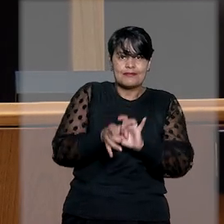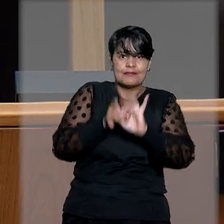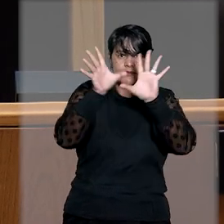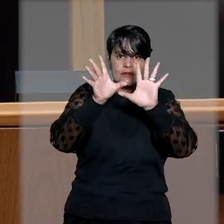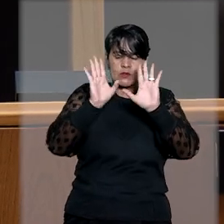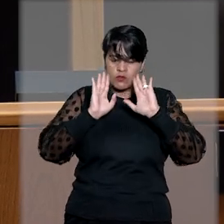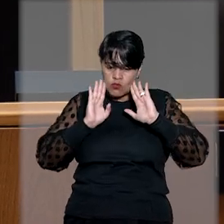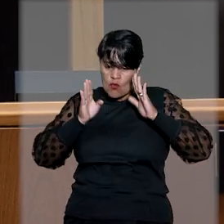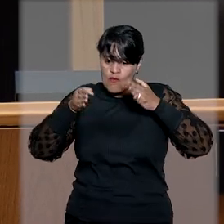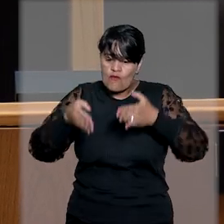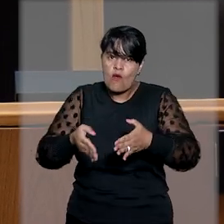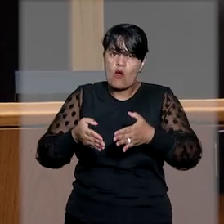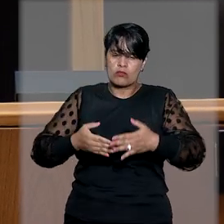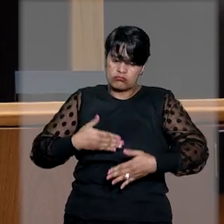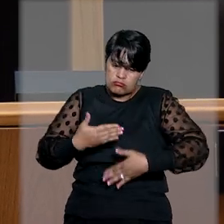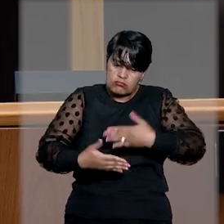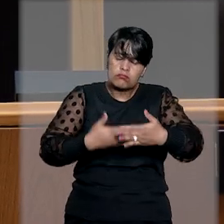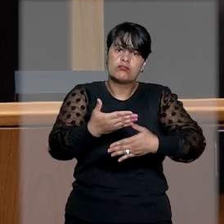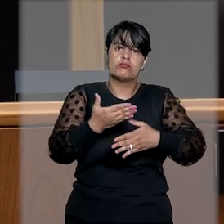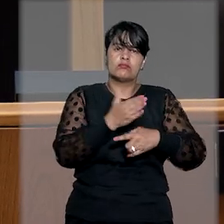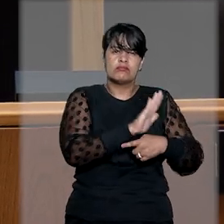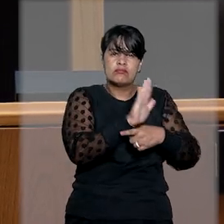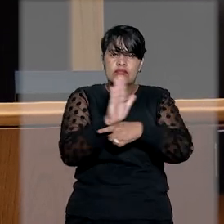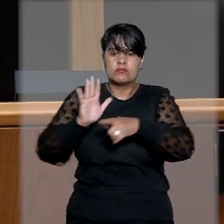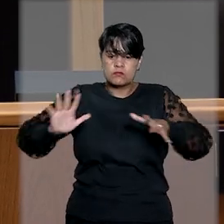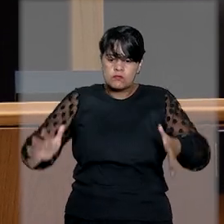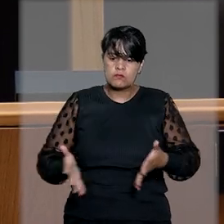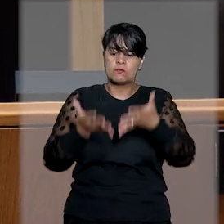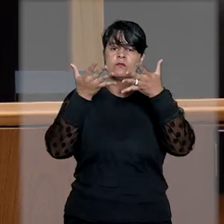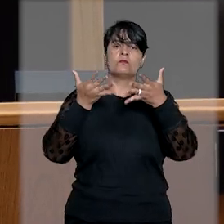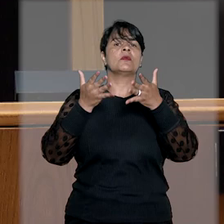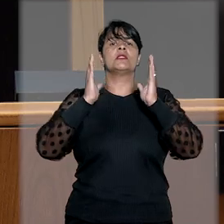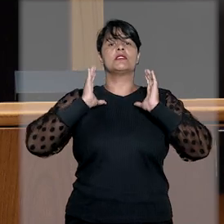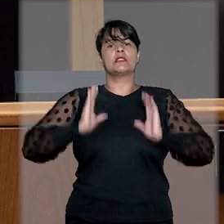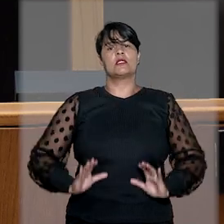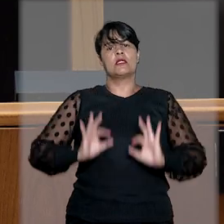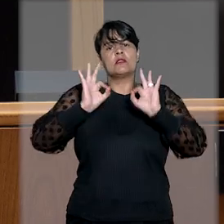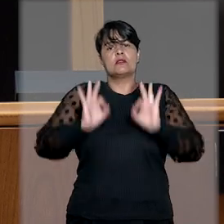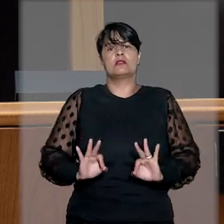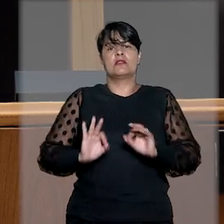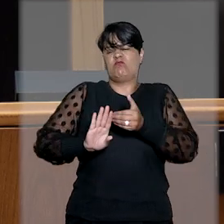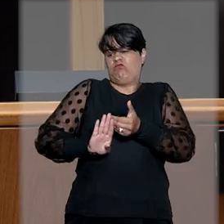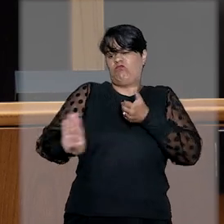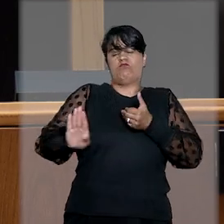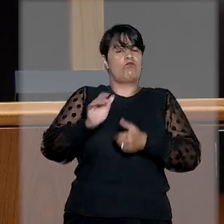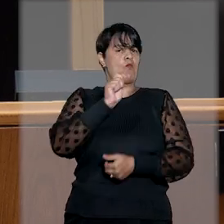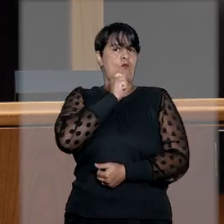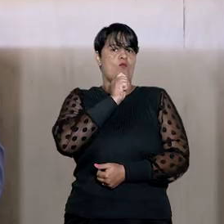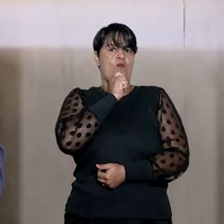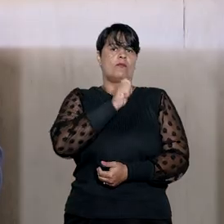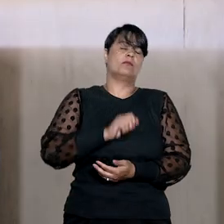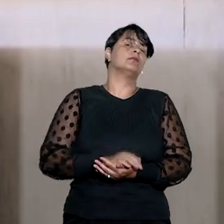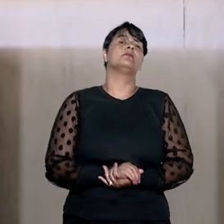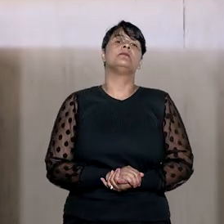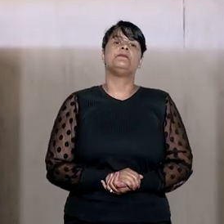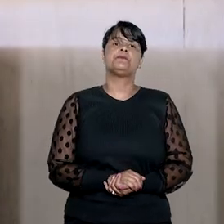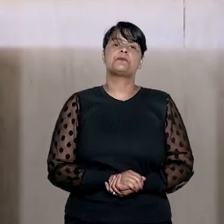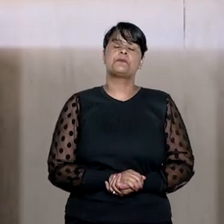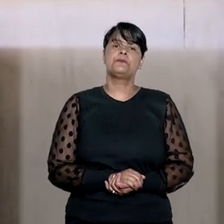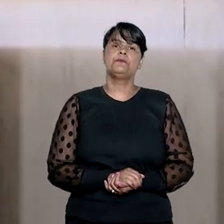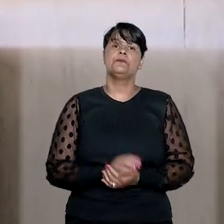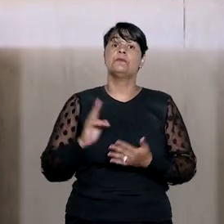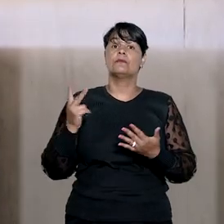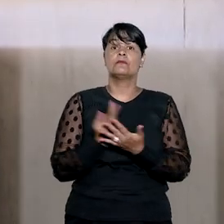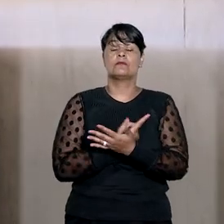direcionadas, proporcionando a todos real cidadania, sem exclusão de qualquer um. Na sessão na